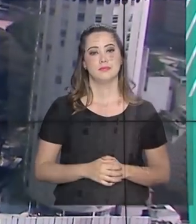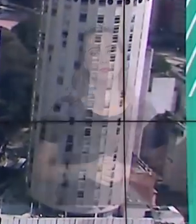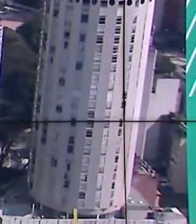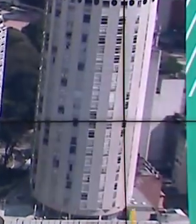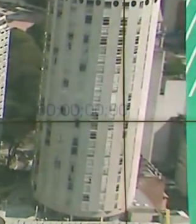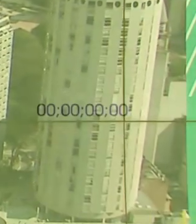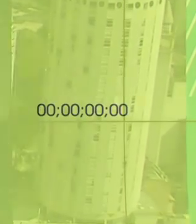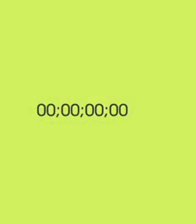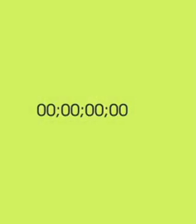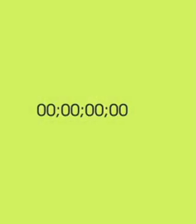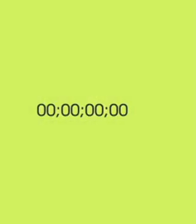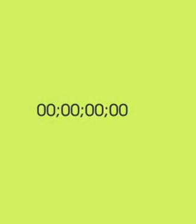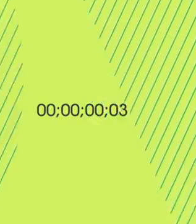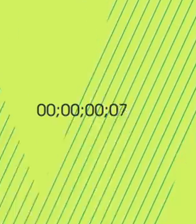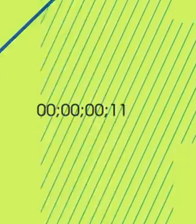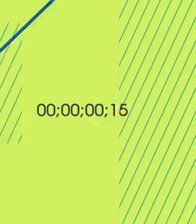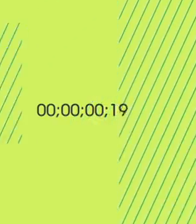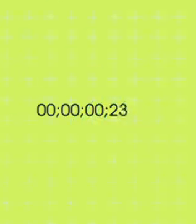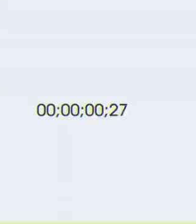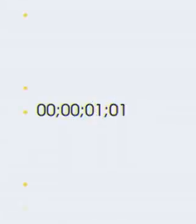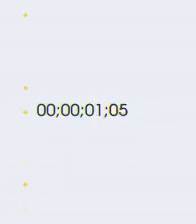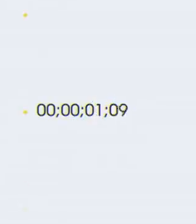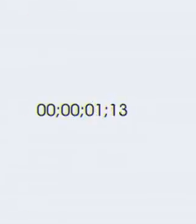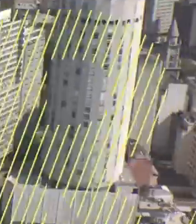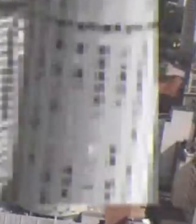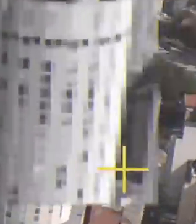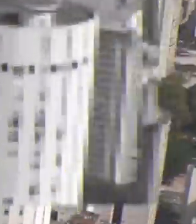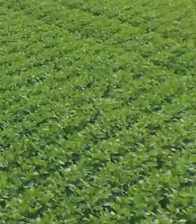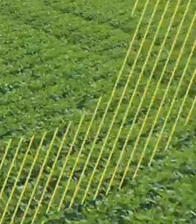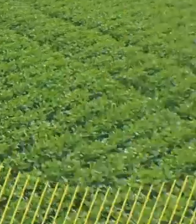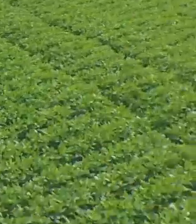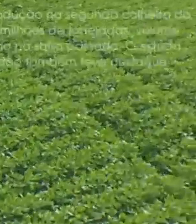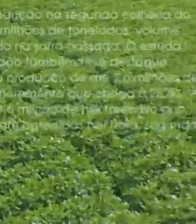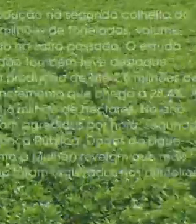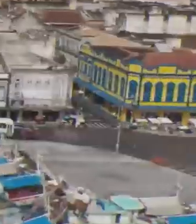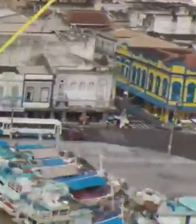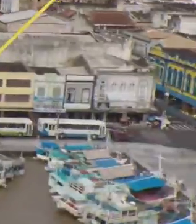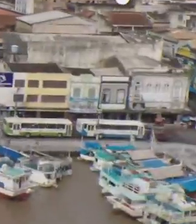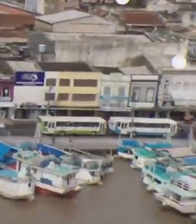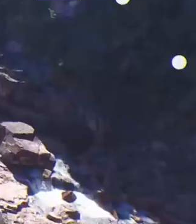Acompanhe a gente também.